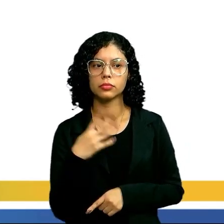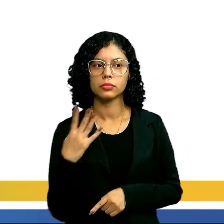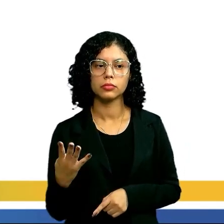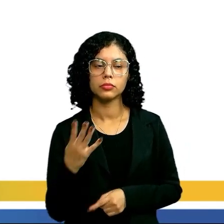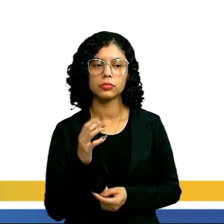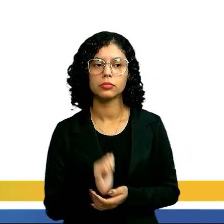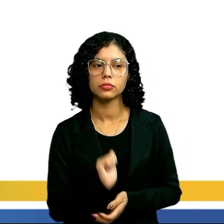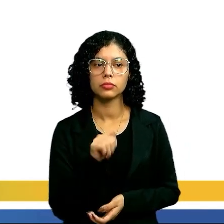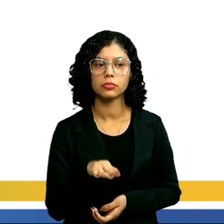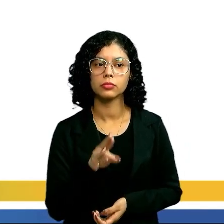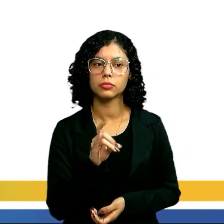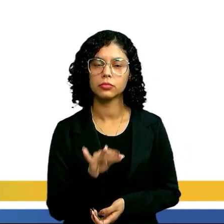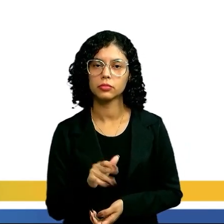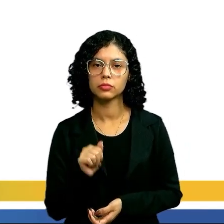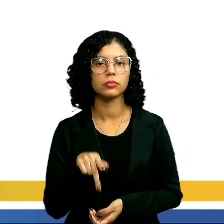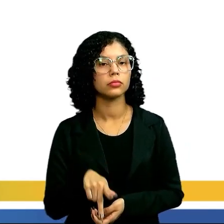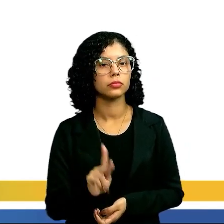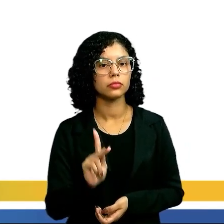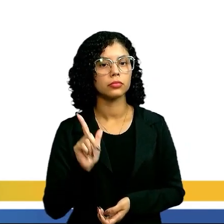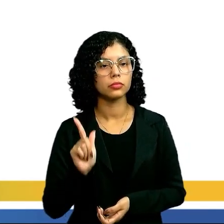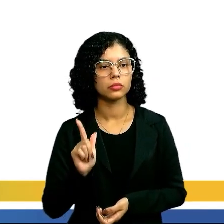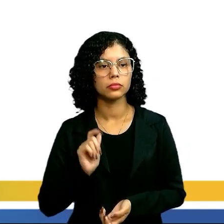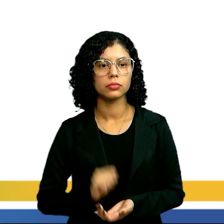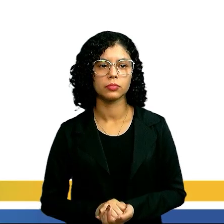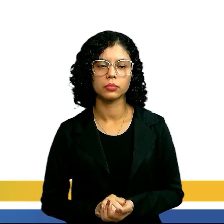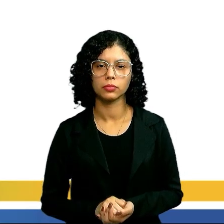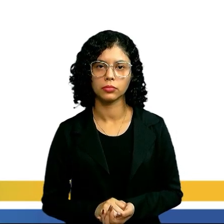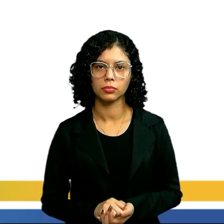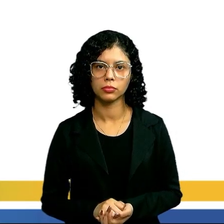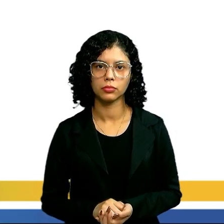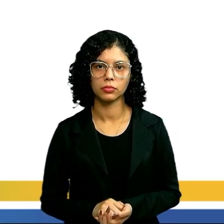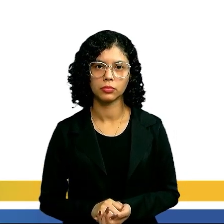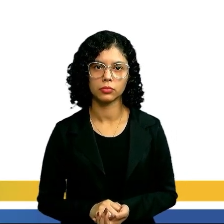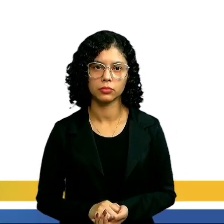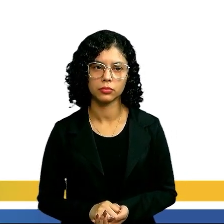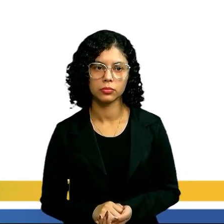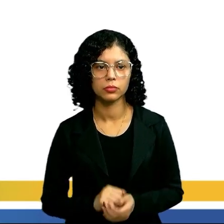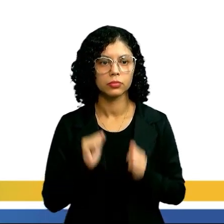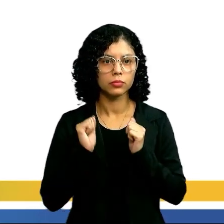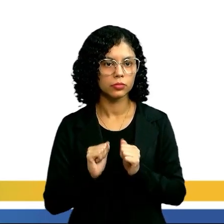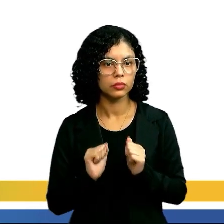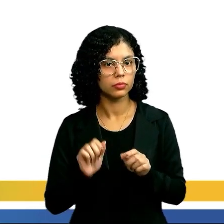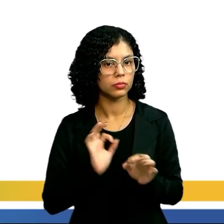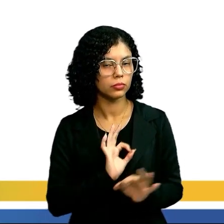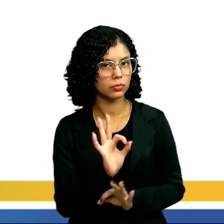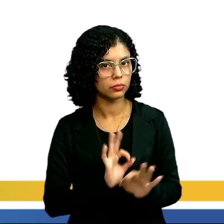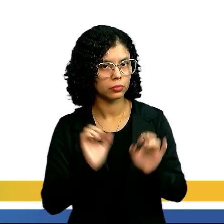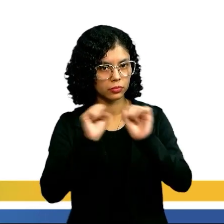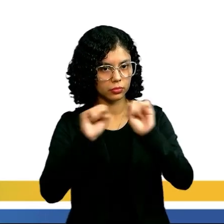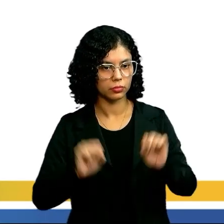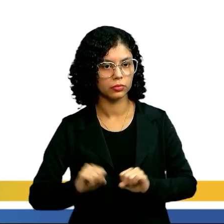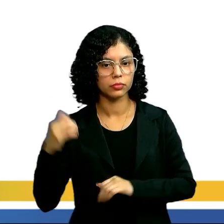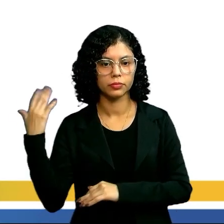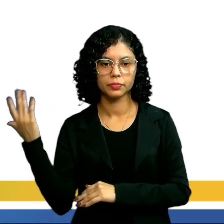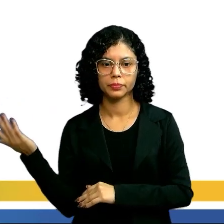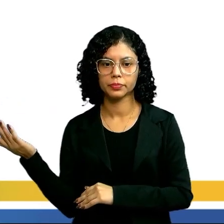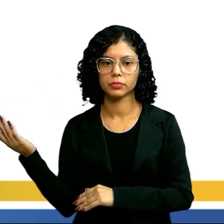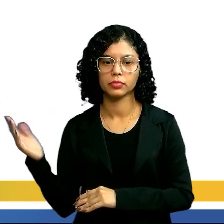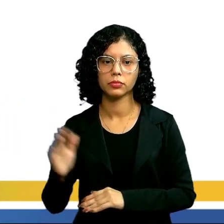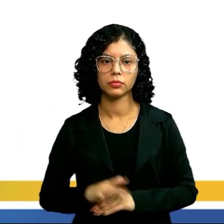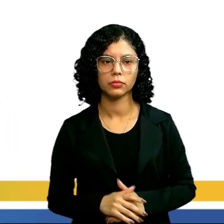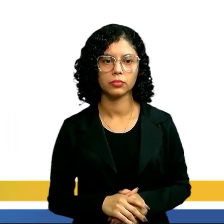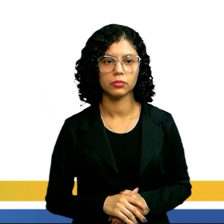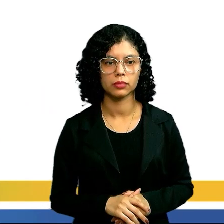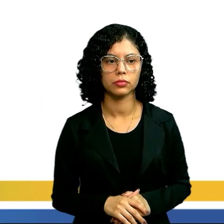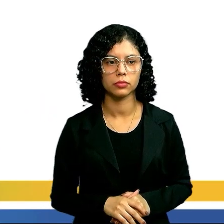quantidade de amêndoas em quilogramas, podemos montar um sistema, tá? O